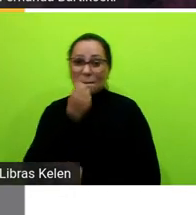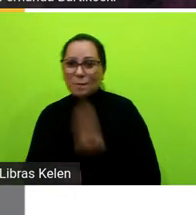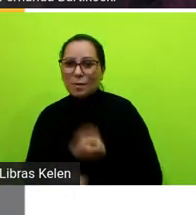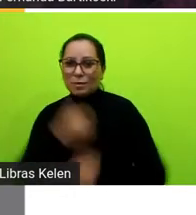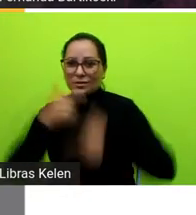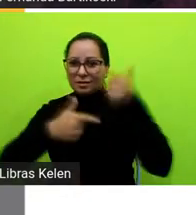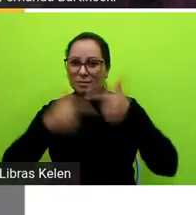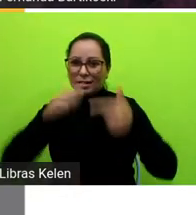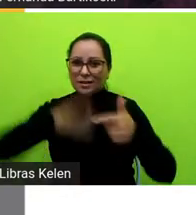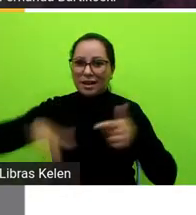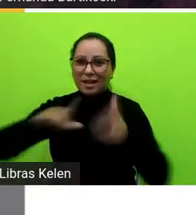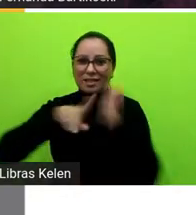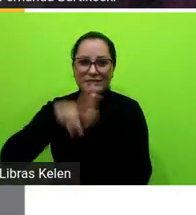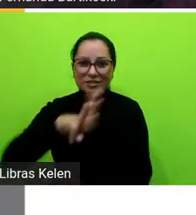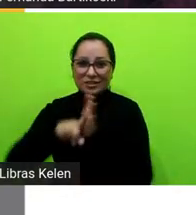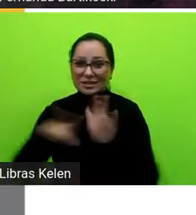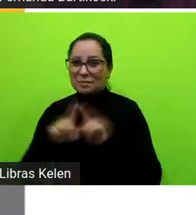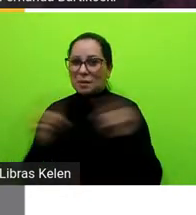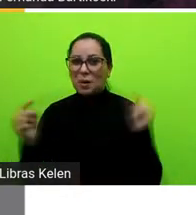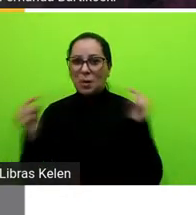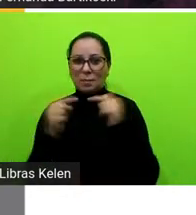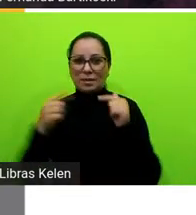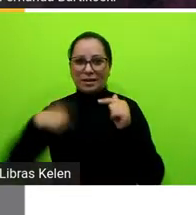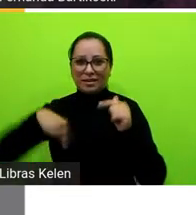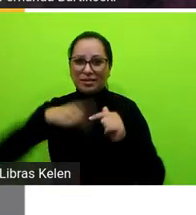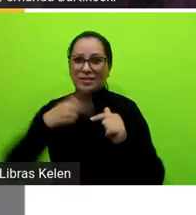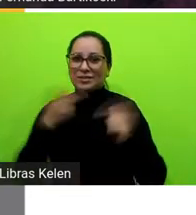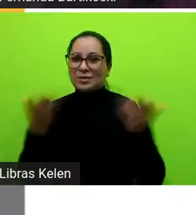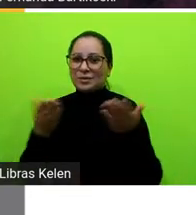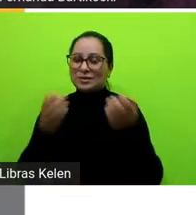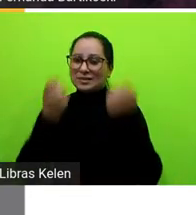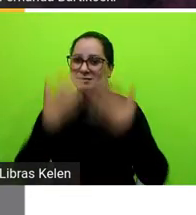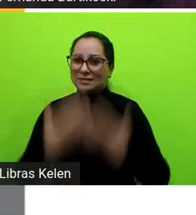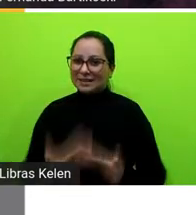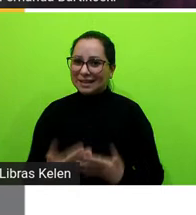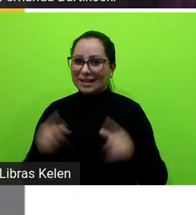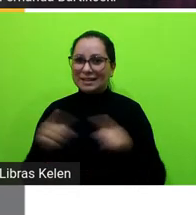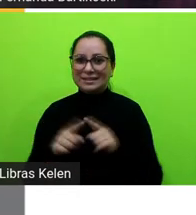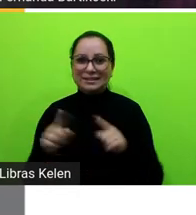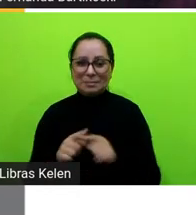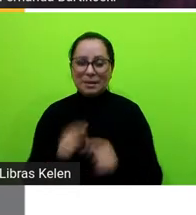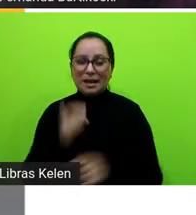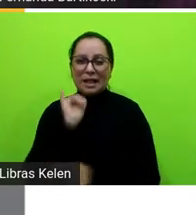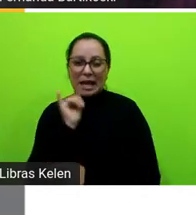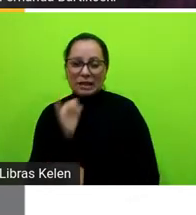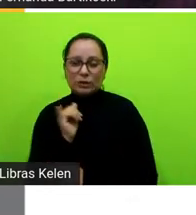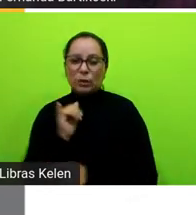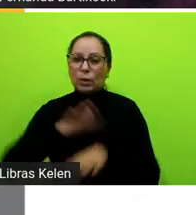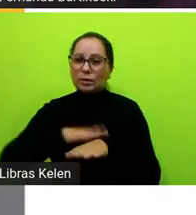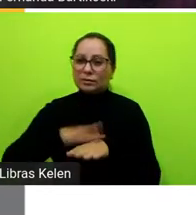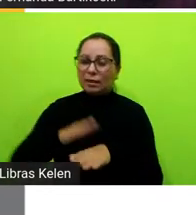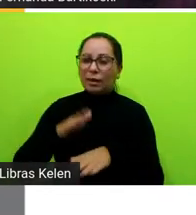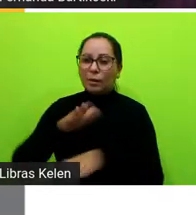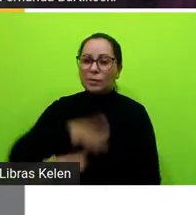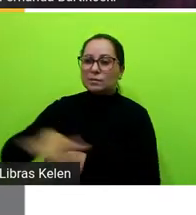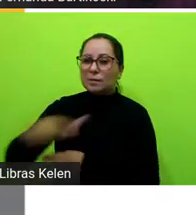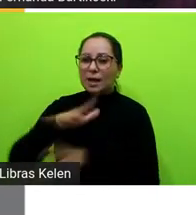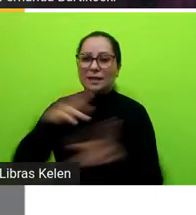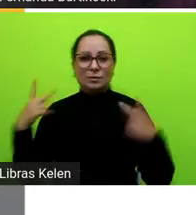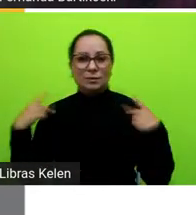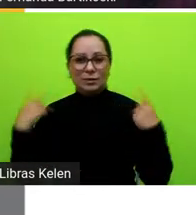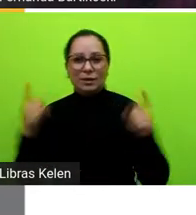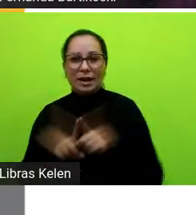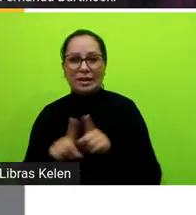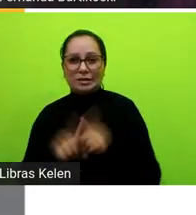tem tudo a ver também com uma coisa que a gente vai falar hoje narrador tempo espaço personagem né então dá para